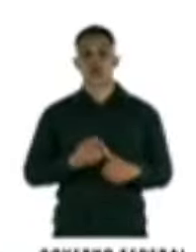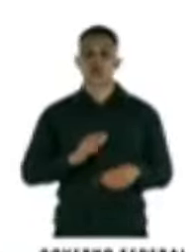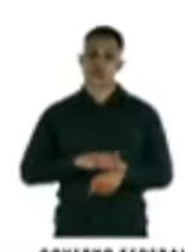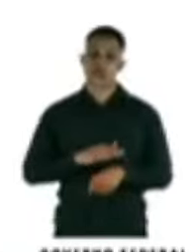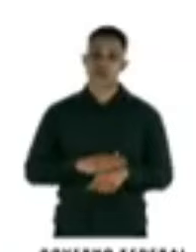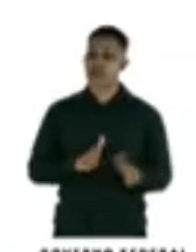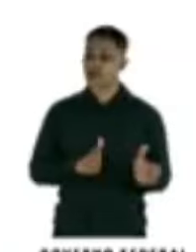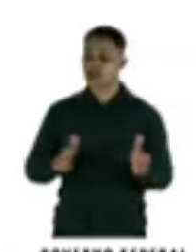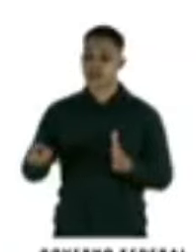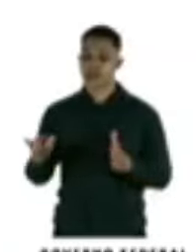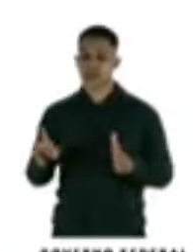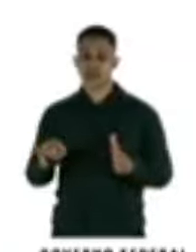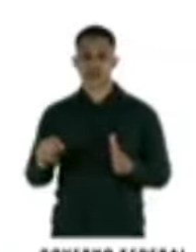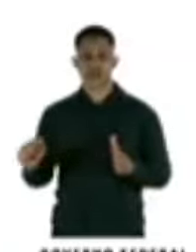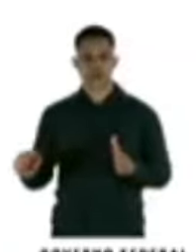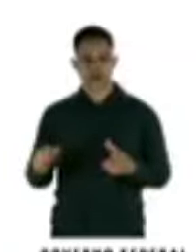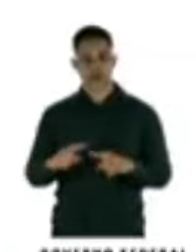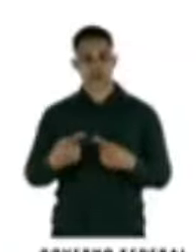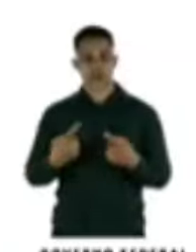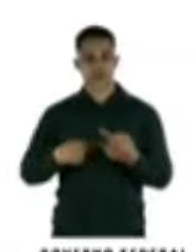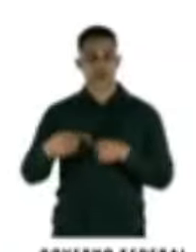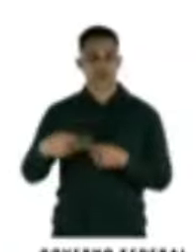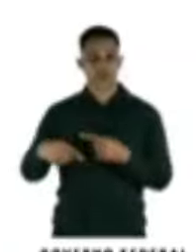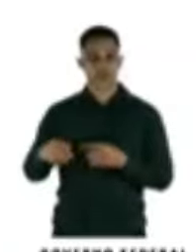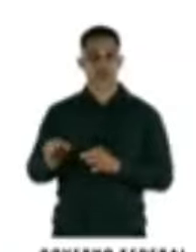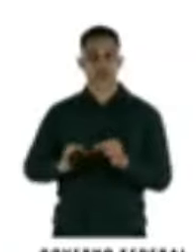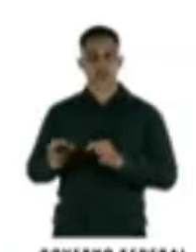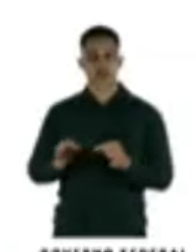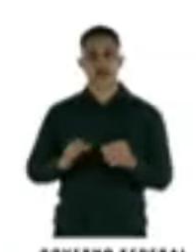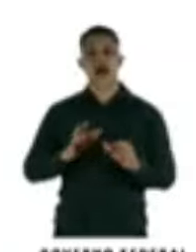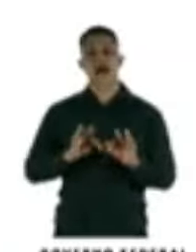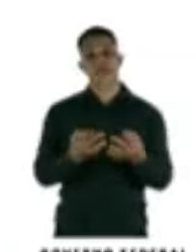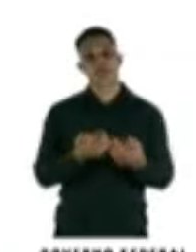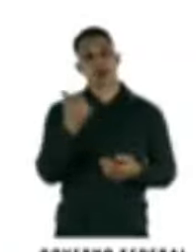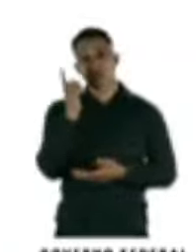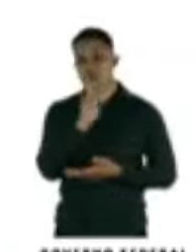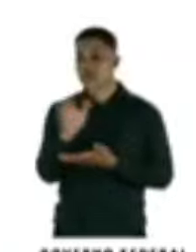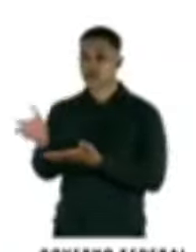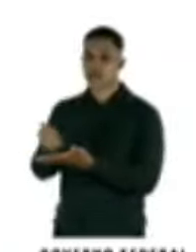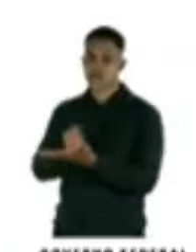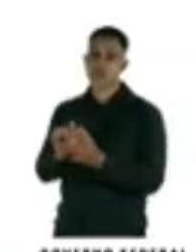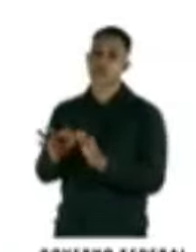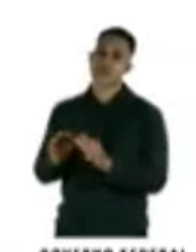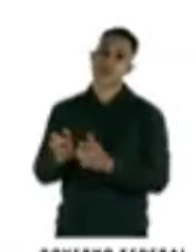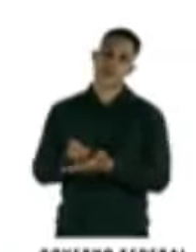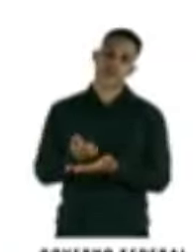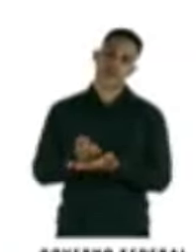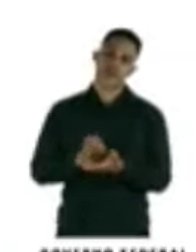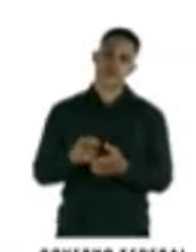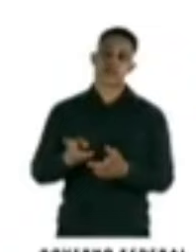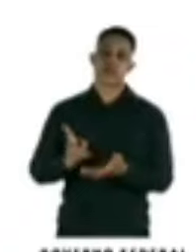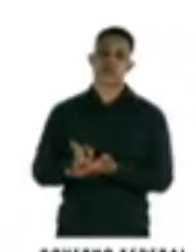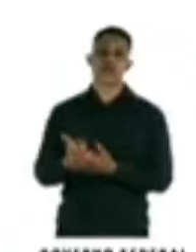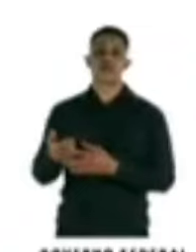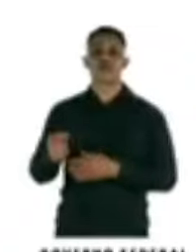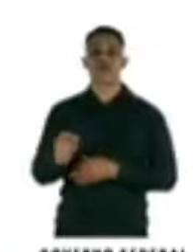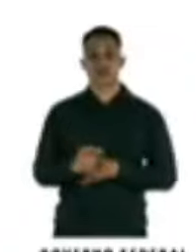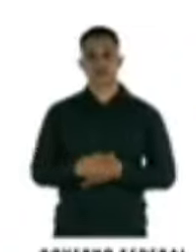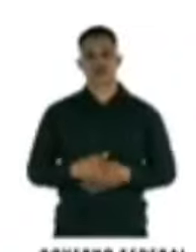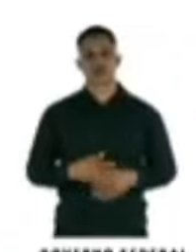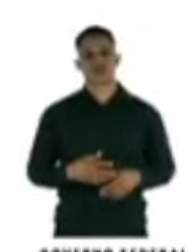durante 30 dias, porém ele é gerado e aí a família consegue sacar esse benefício no mês seguinte, né?